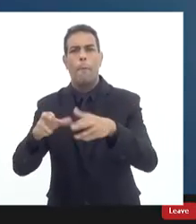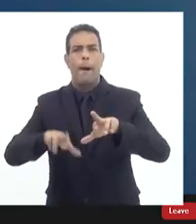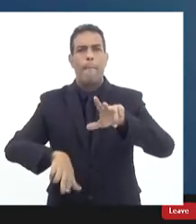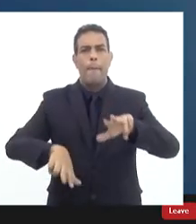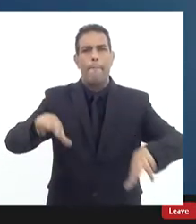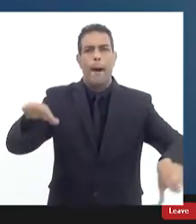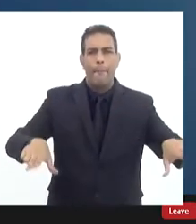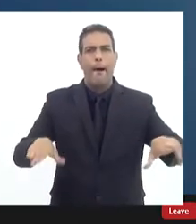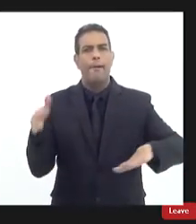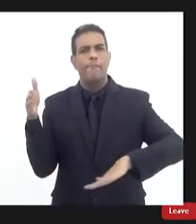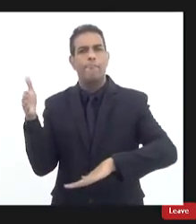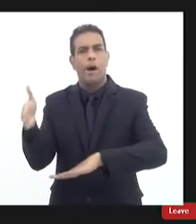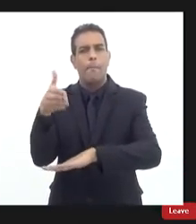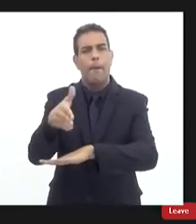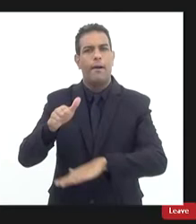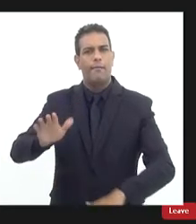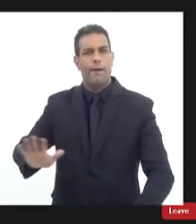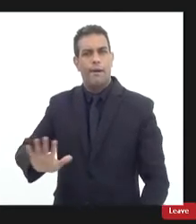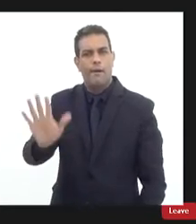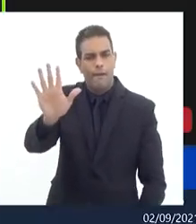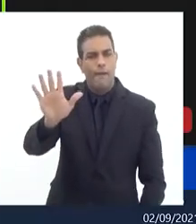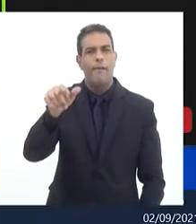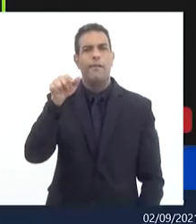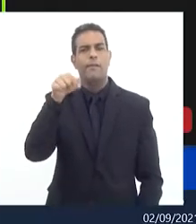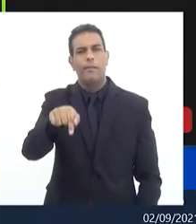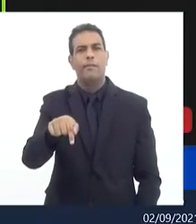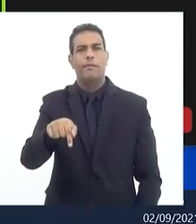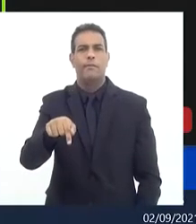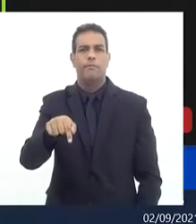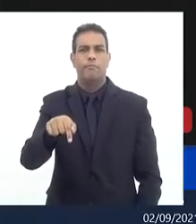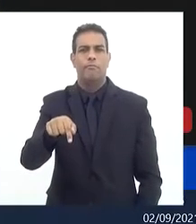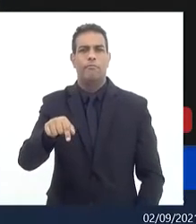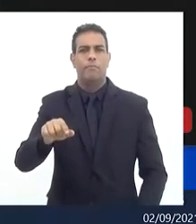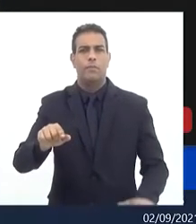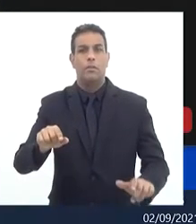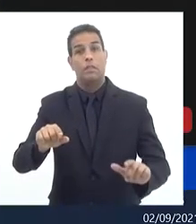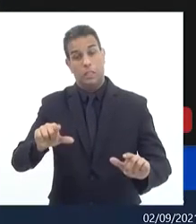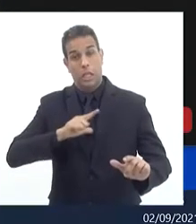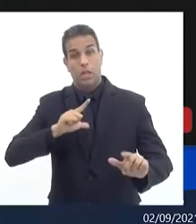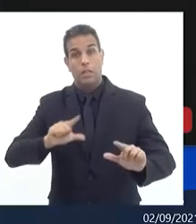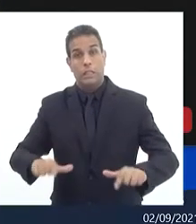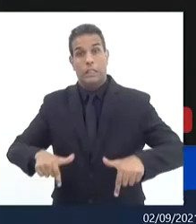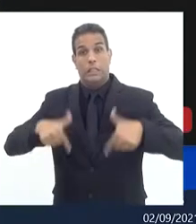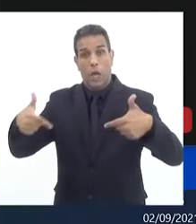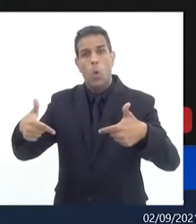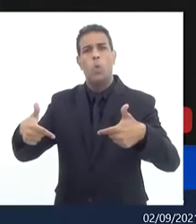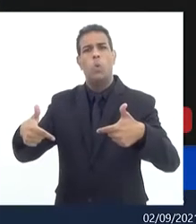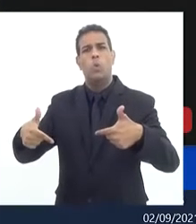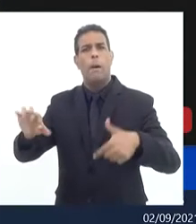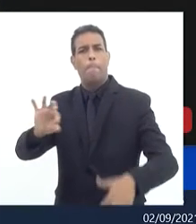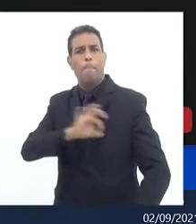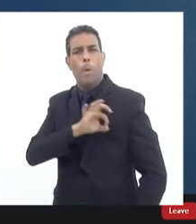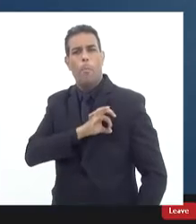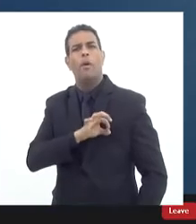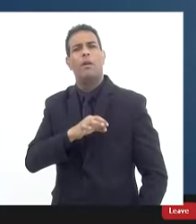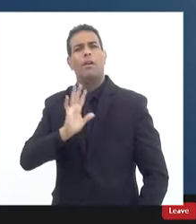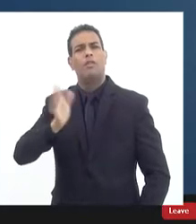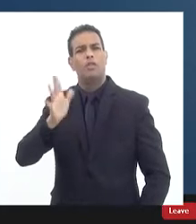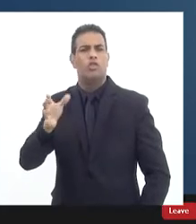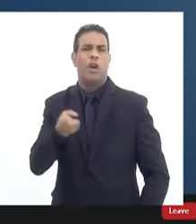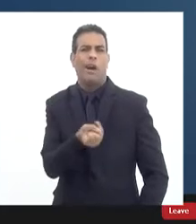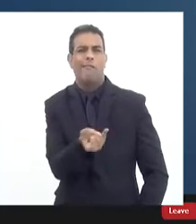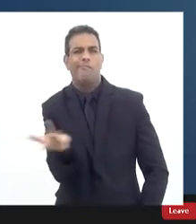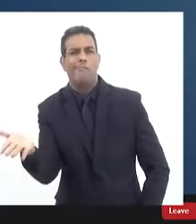de uma de indicação de uma operação policial ou de uma impulsão policial eu tenho ido muito às comunidades